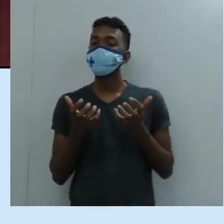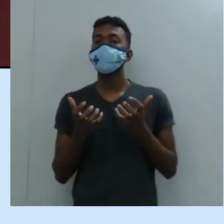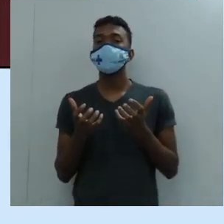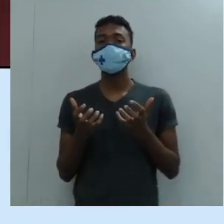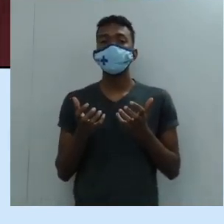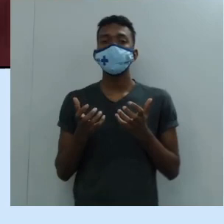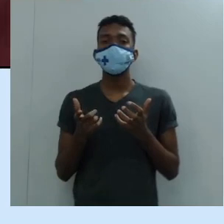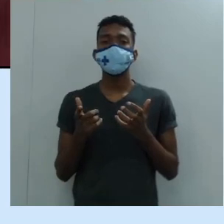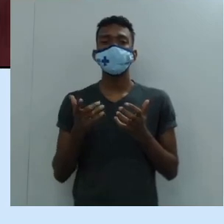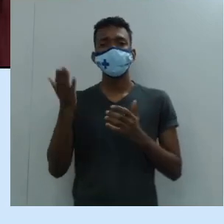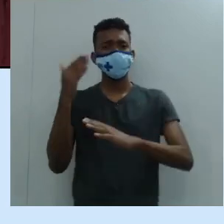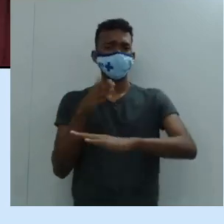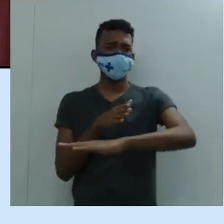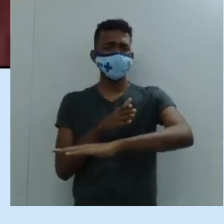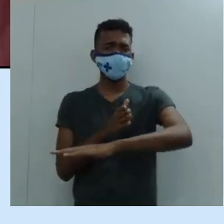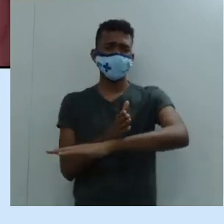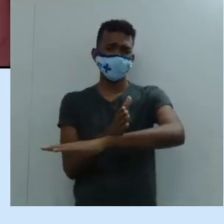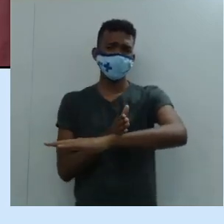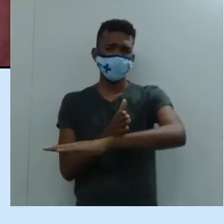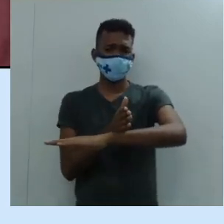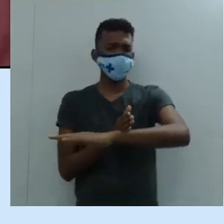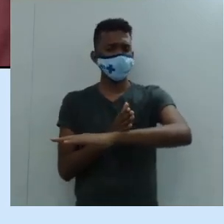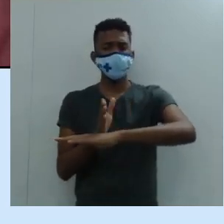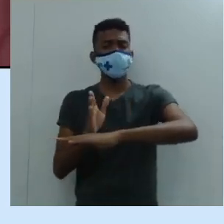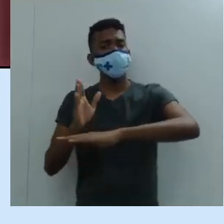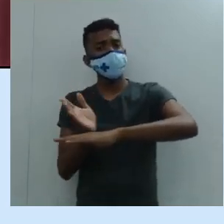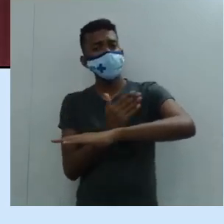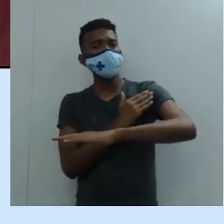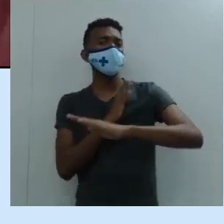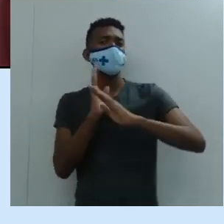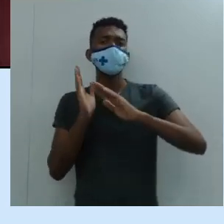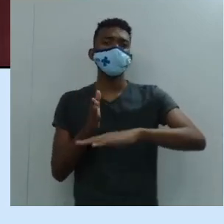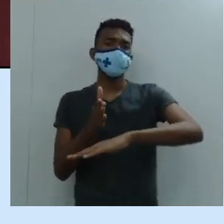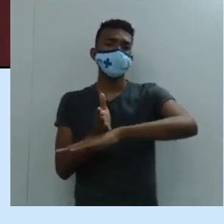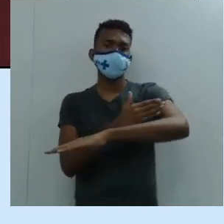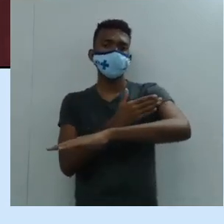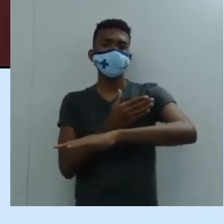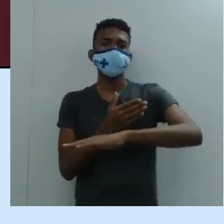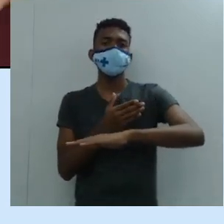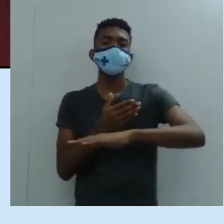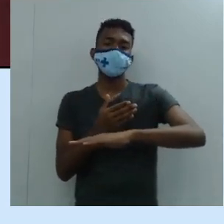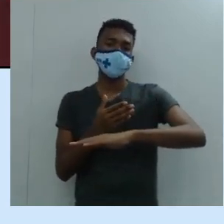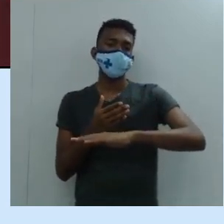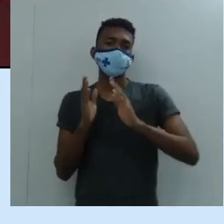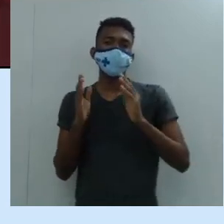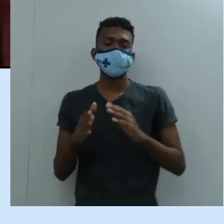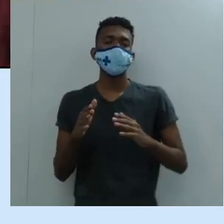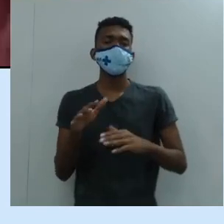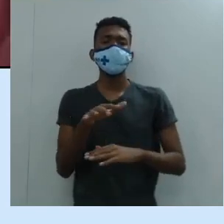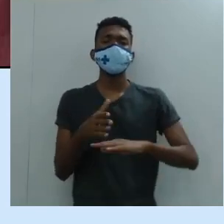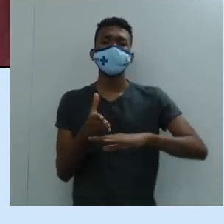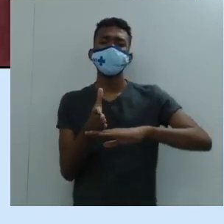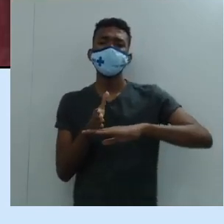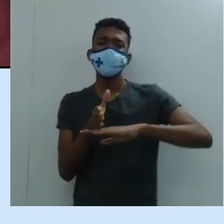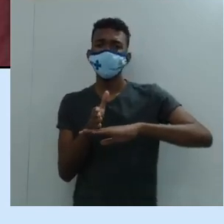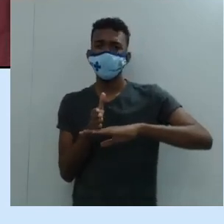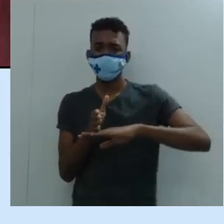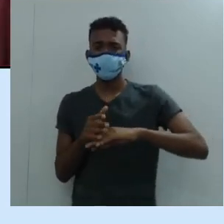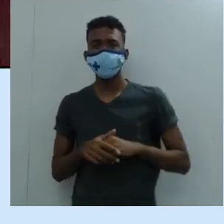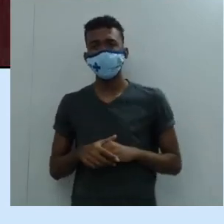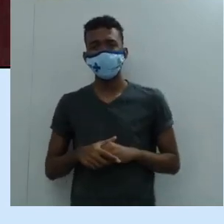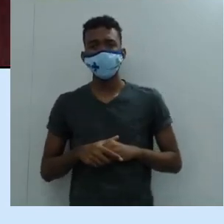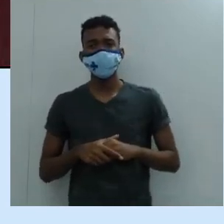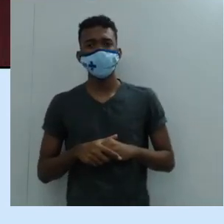medieval, retomando o quê? A cultura da antiguidade clássica, né? Então vamos retomar a